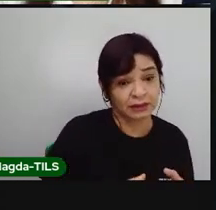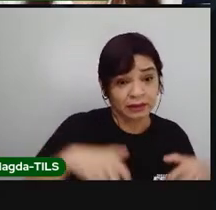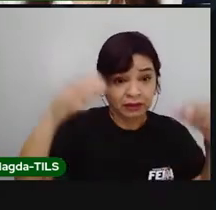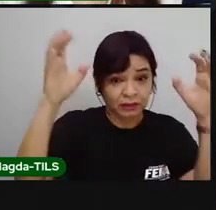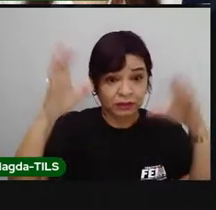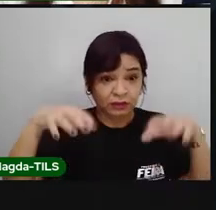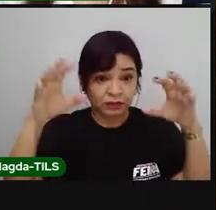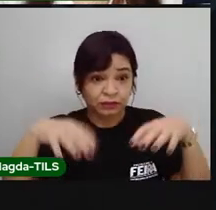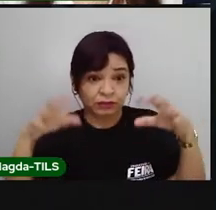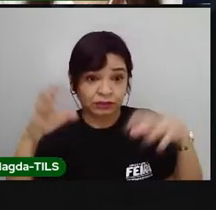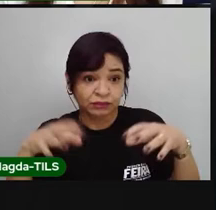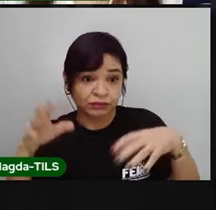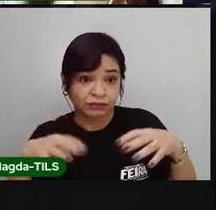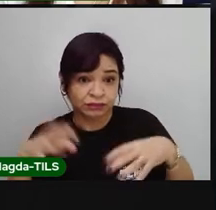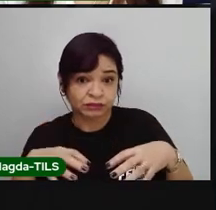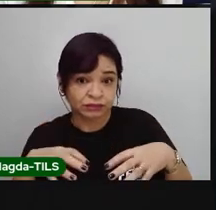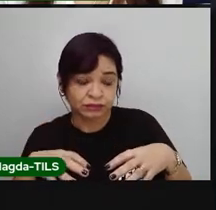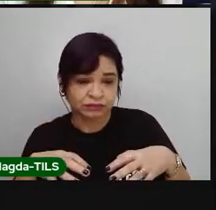e temperatura.